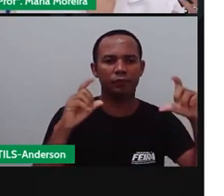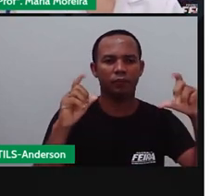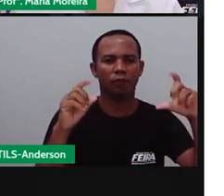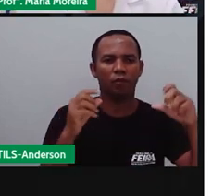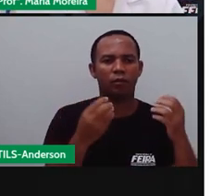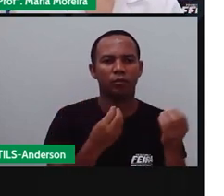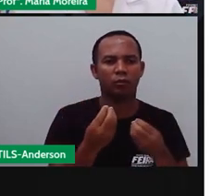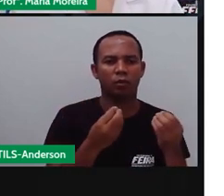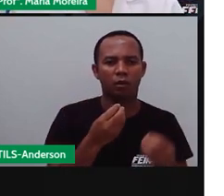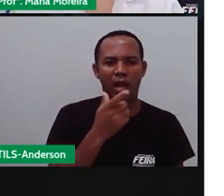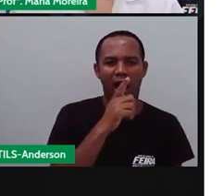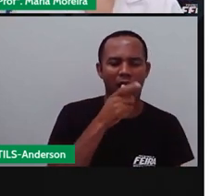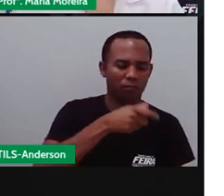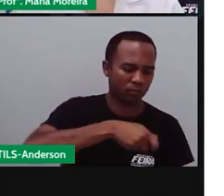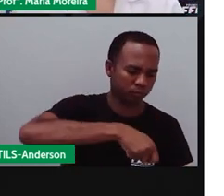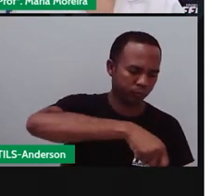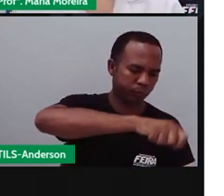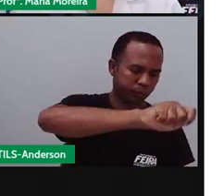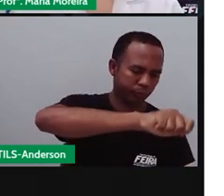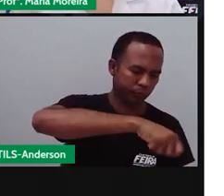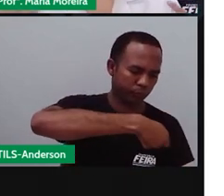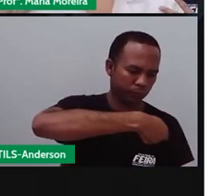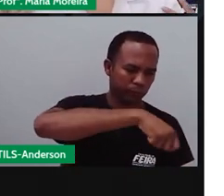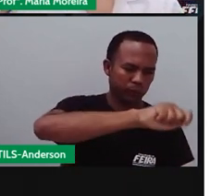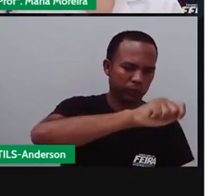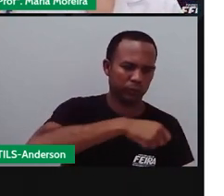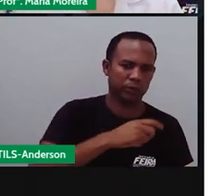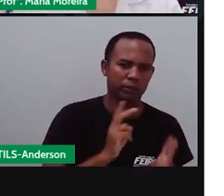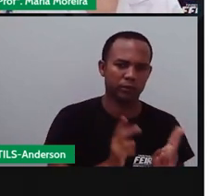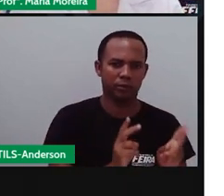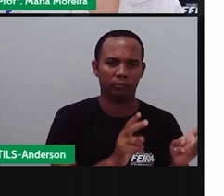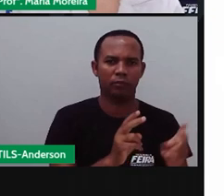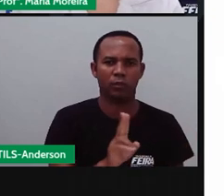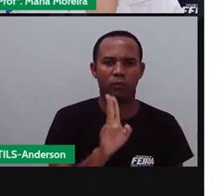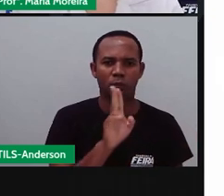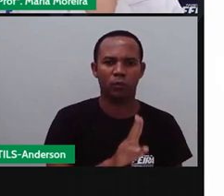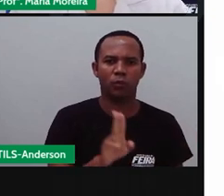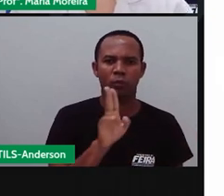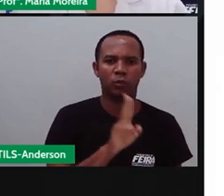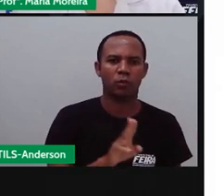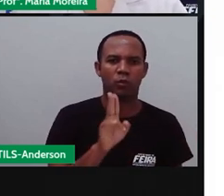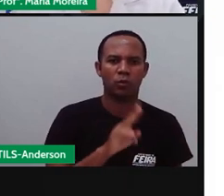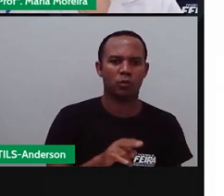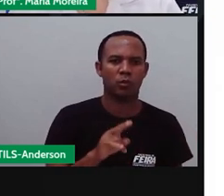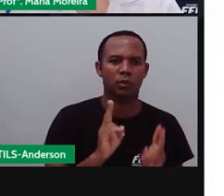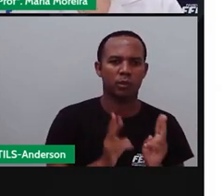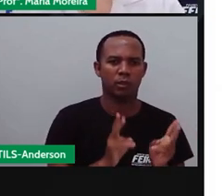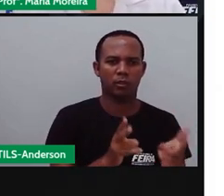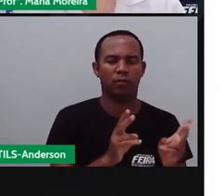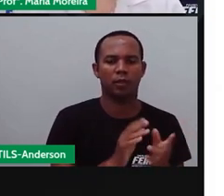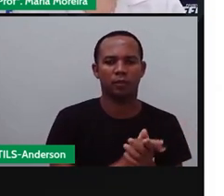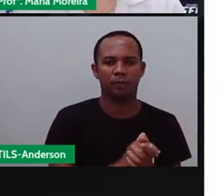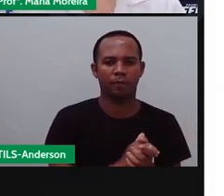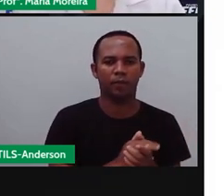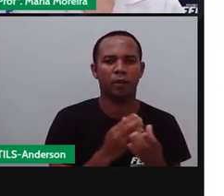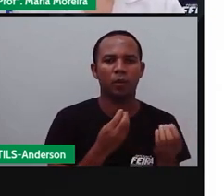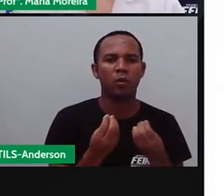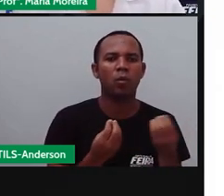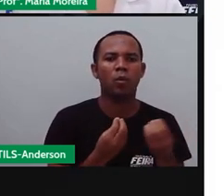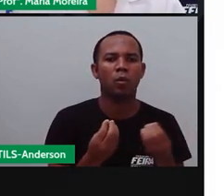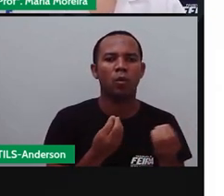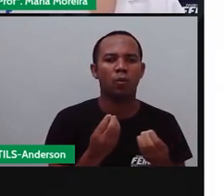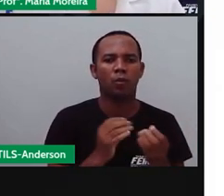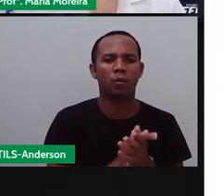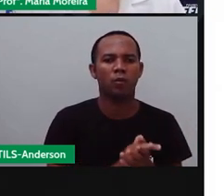molhar o solo. a utilização de agrotóxicos, né? Que é essa adubação também, quando você usa,